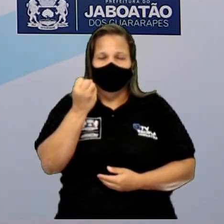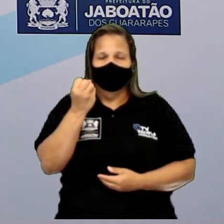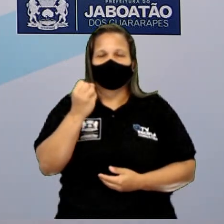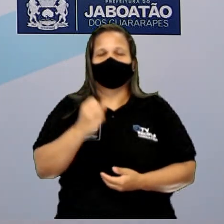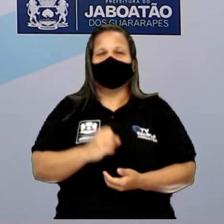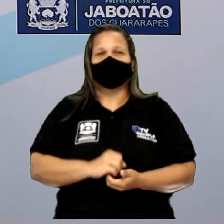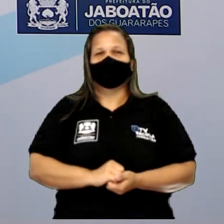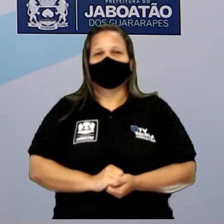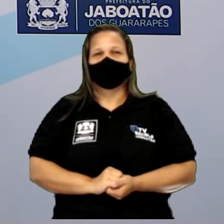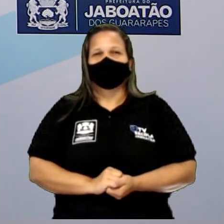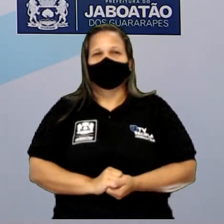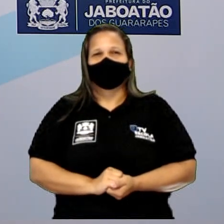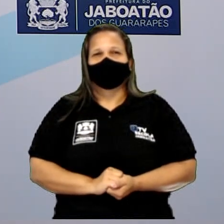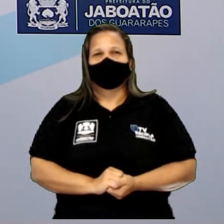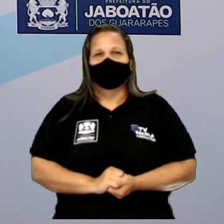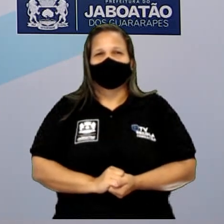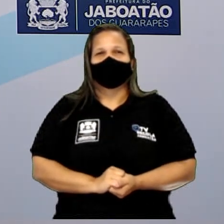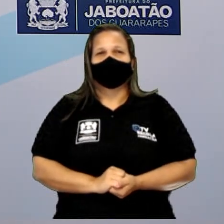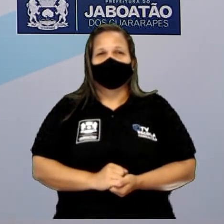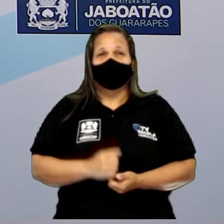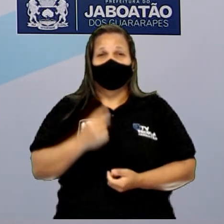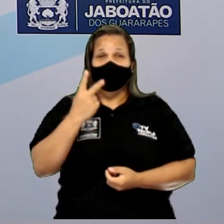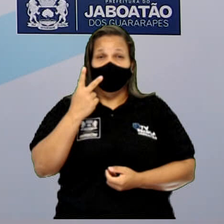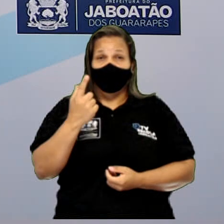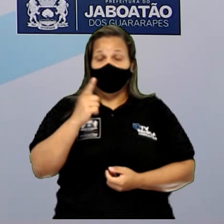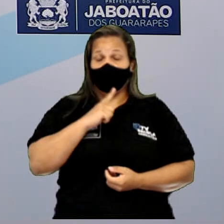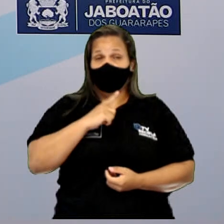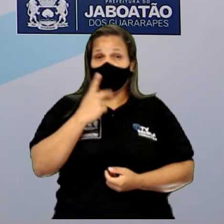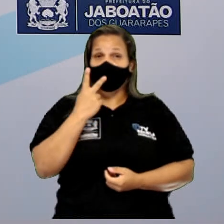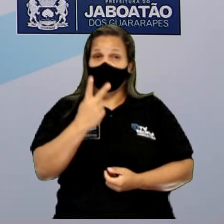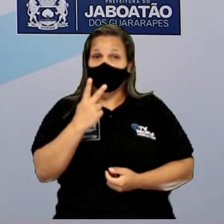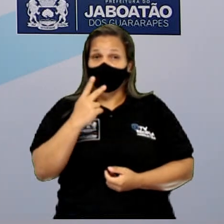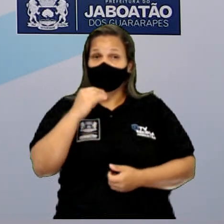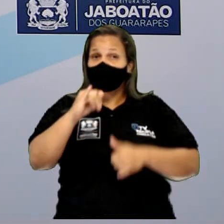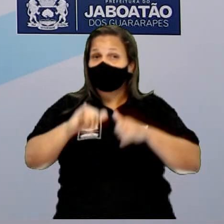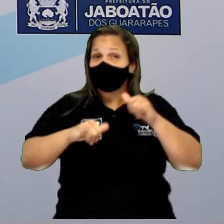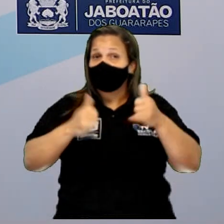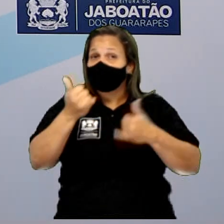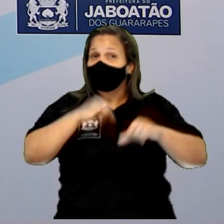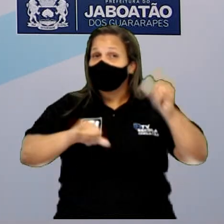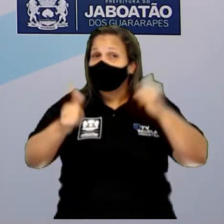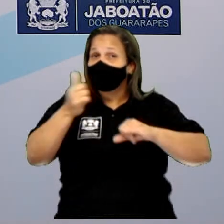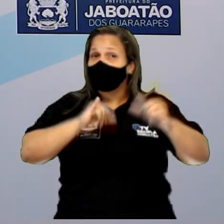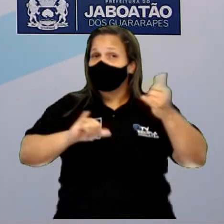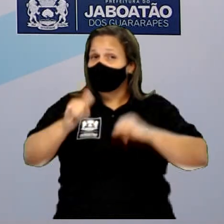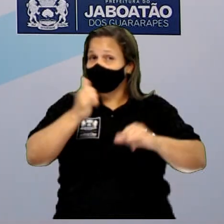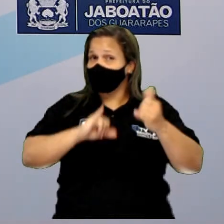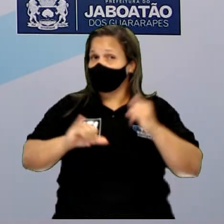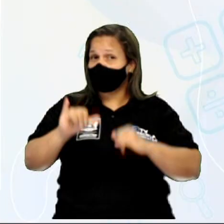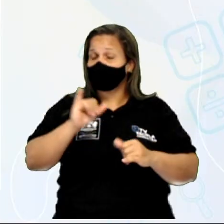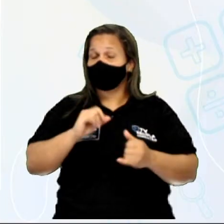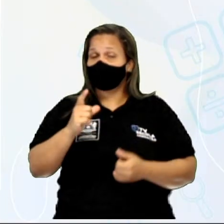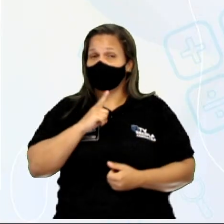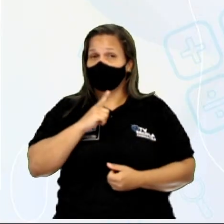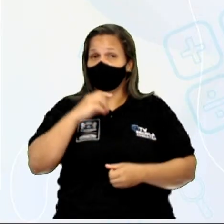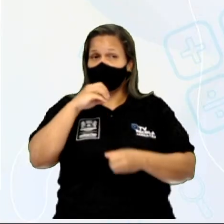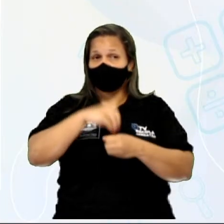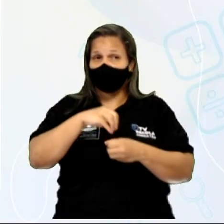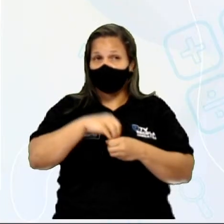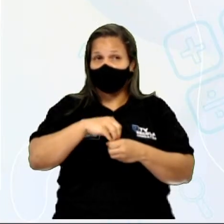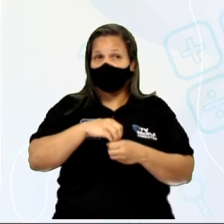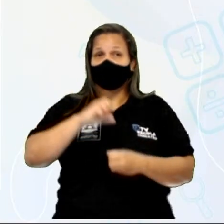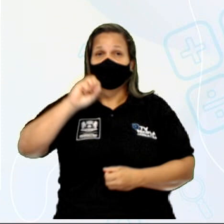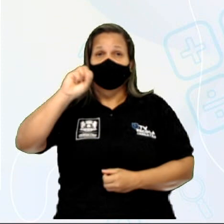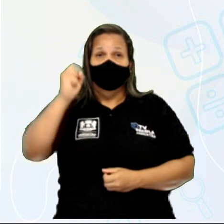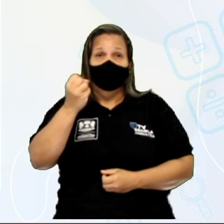de sódio. Então ele é formado por duas substâncias químicas diferentes, né? Dois elementos químicos diferentes, o sódio